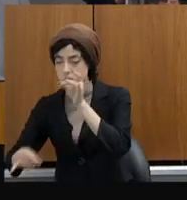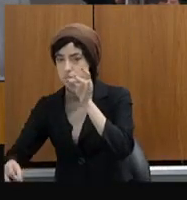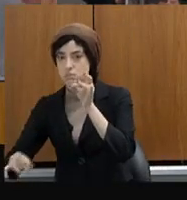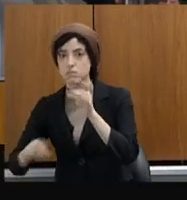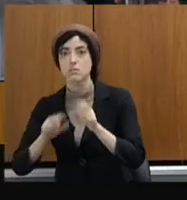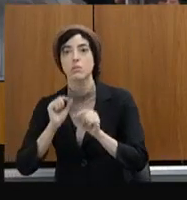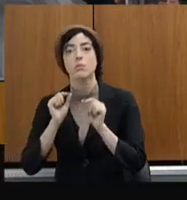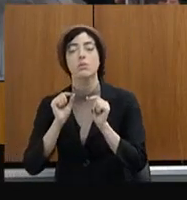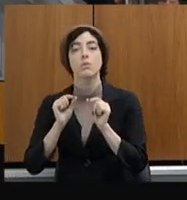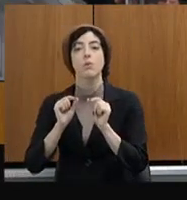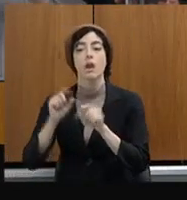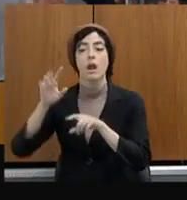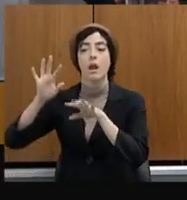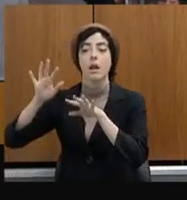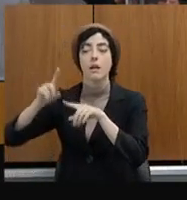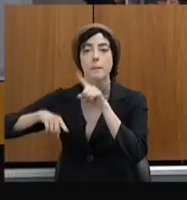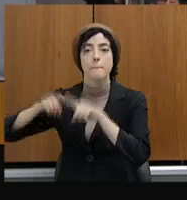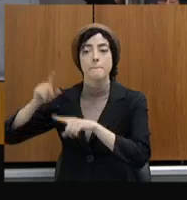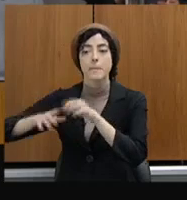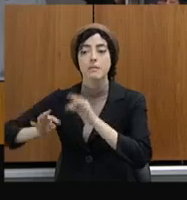de equipamentos,